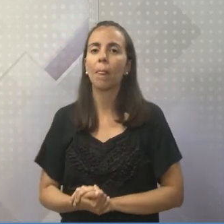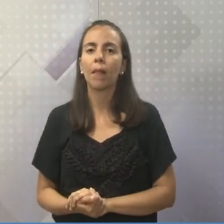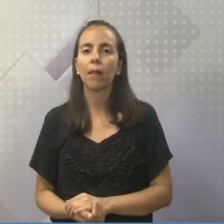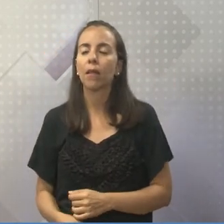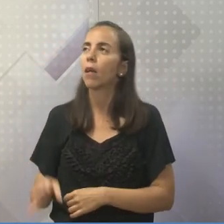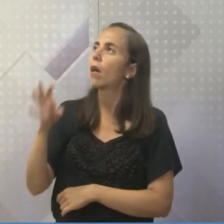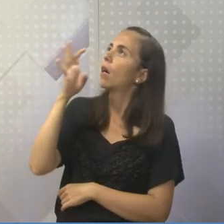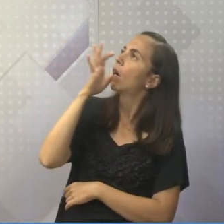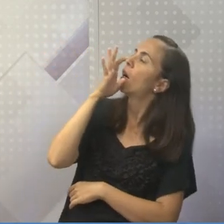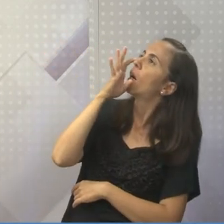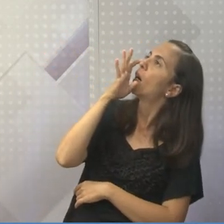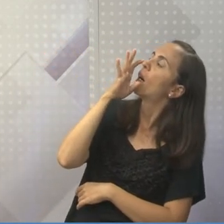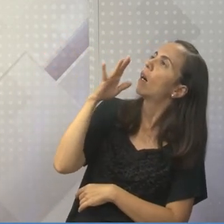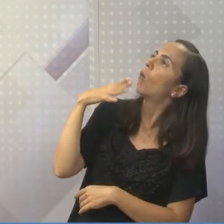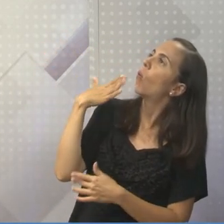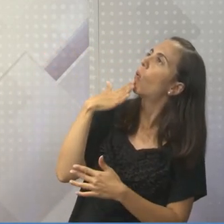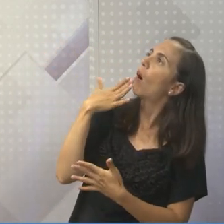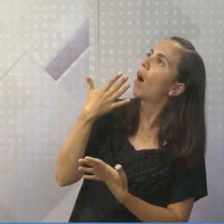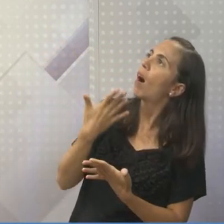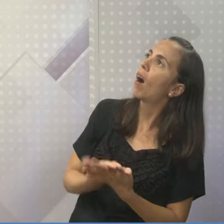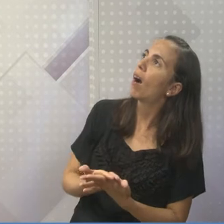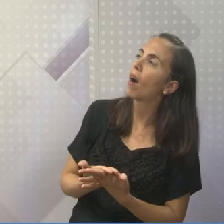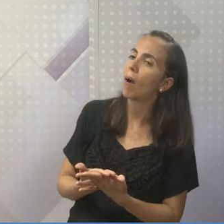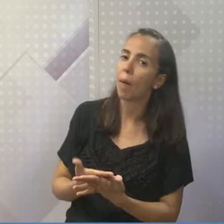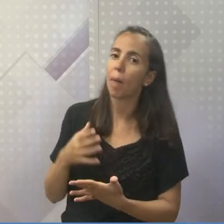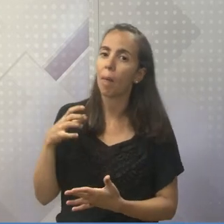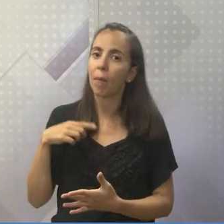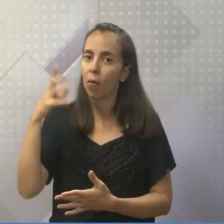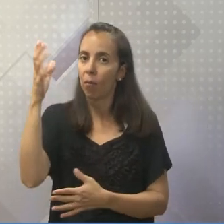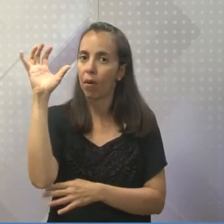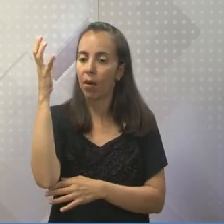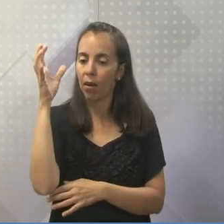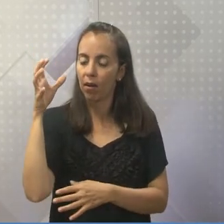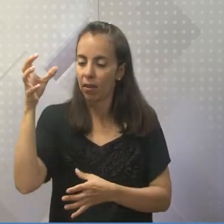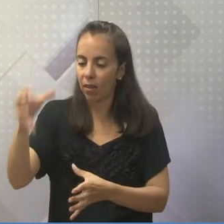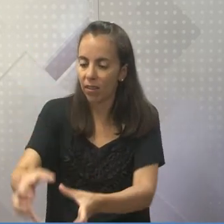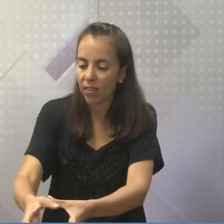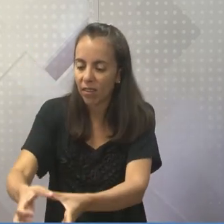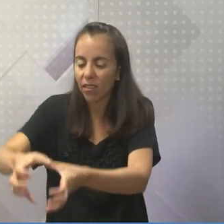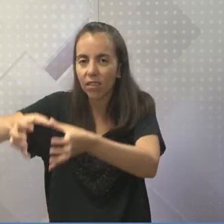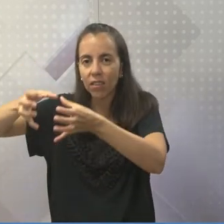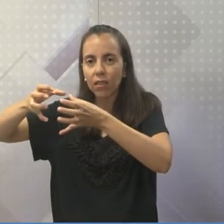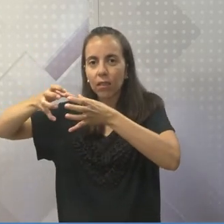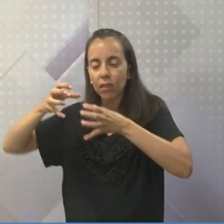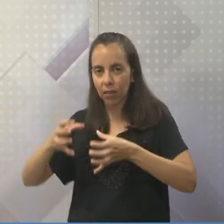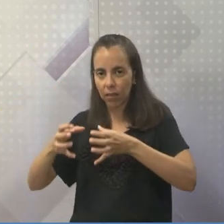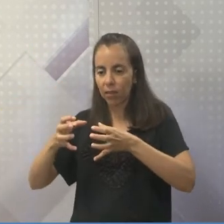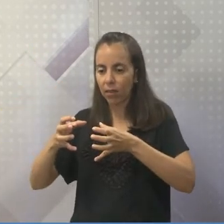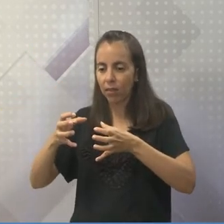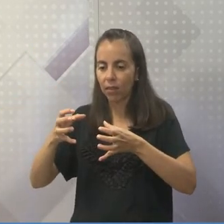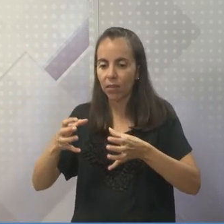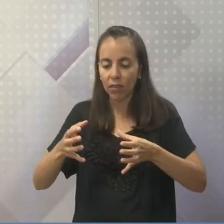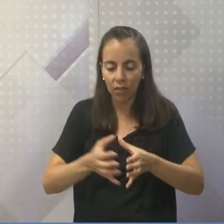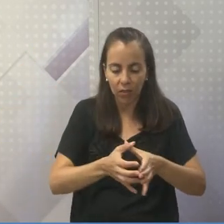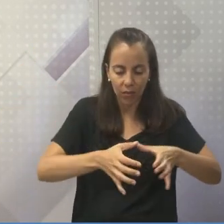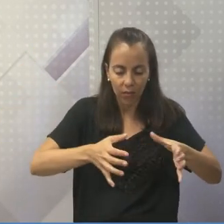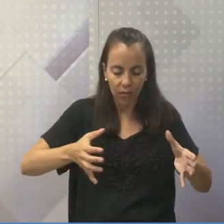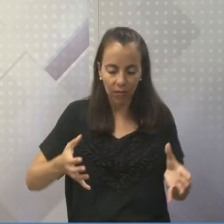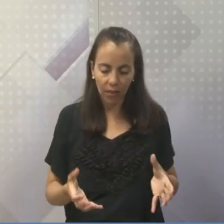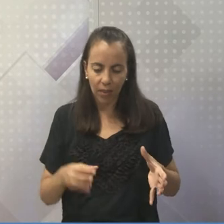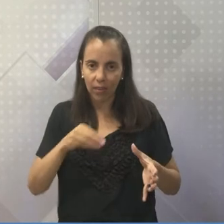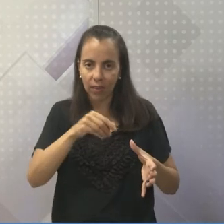beleza daquilo, ele arrancou um pinheiro, ele arrancou um pinheiro, colocou no vaso com terra,